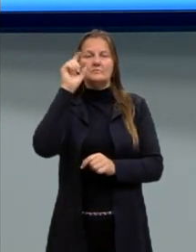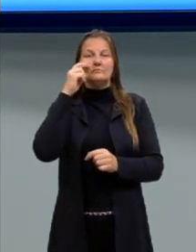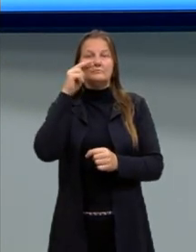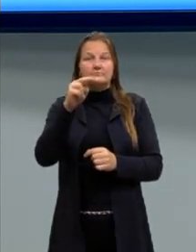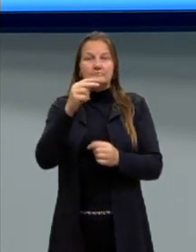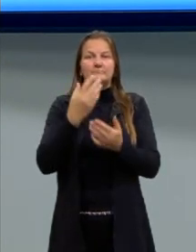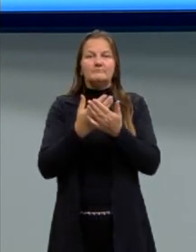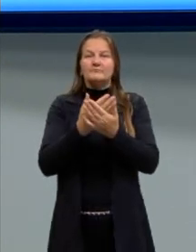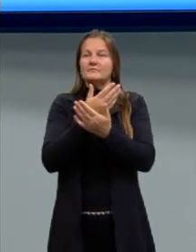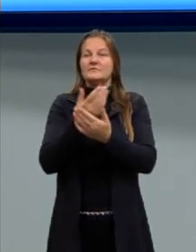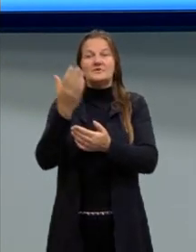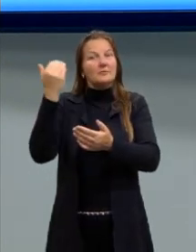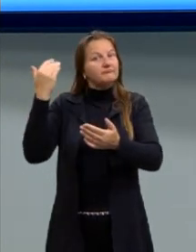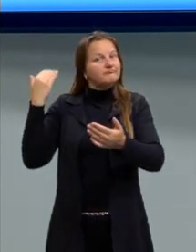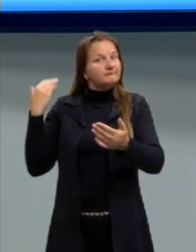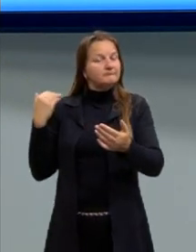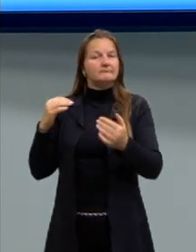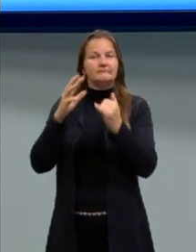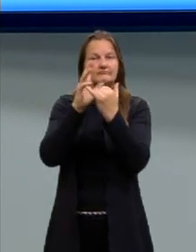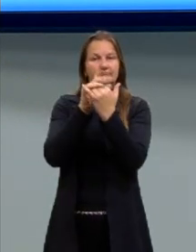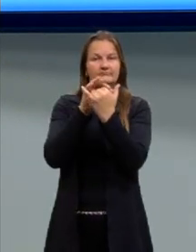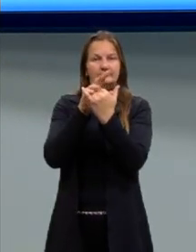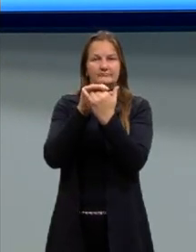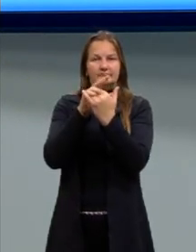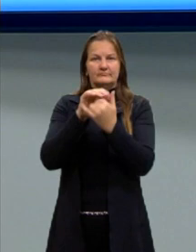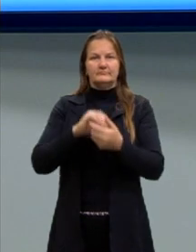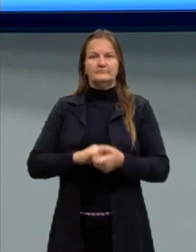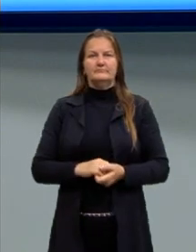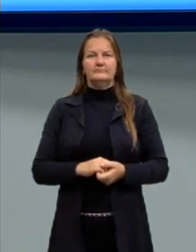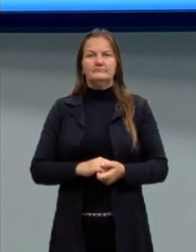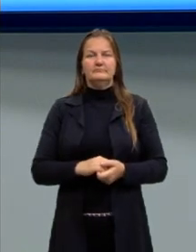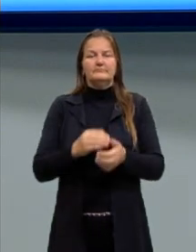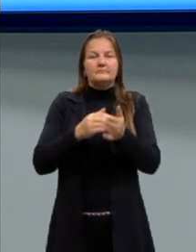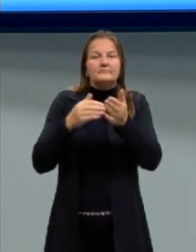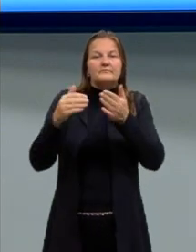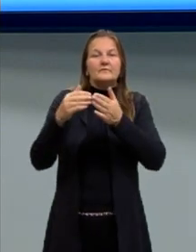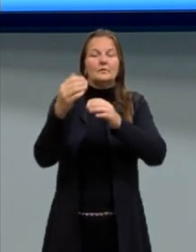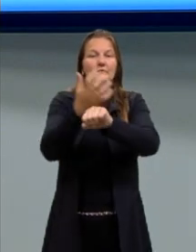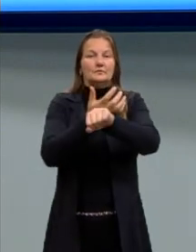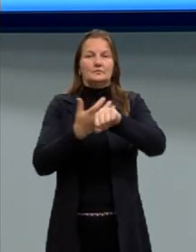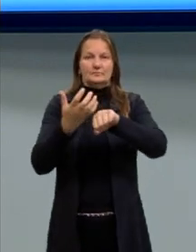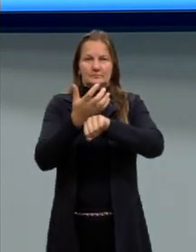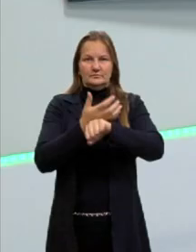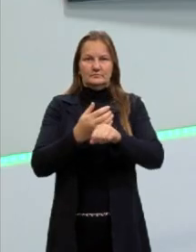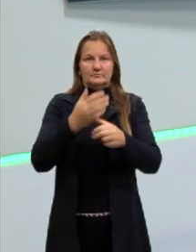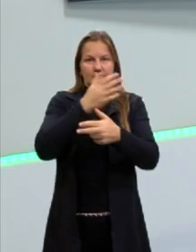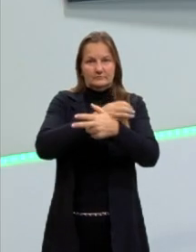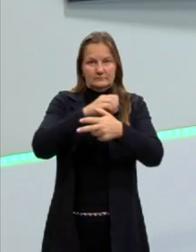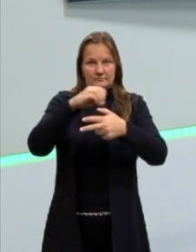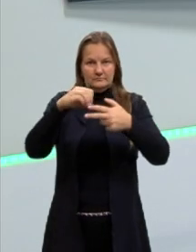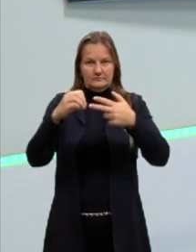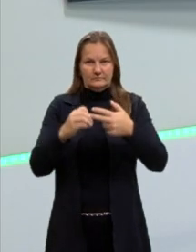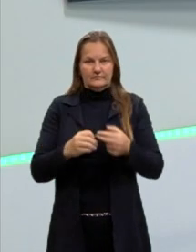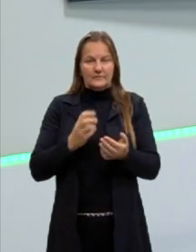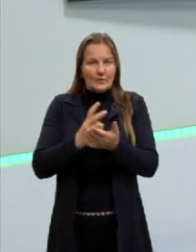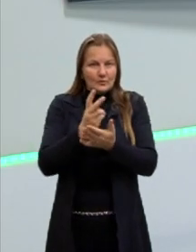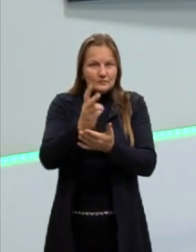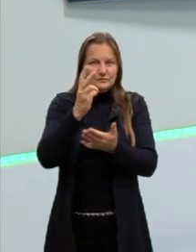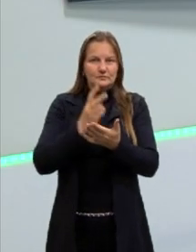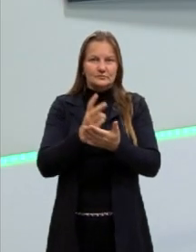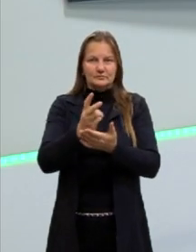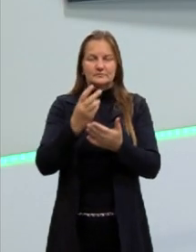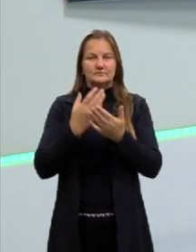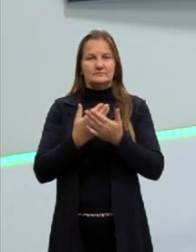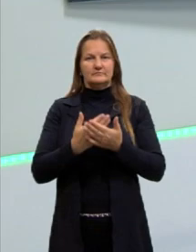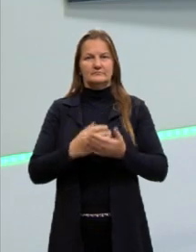aulas que já foram transmitidas, estão lá no YouTube, de todos os componentes do Pré-Enem. Então vamos dar continuidade